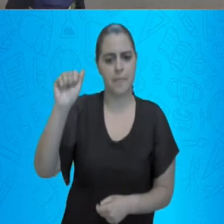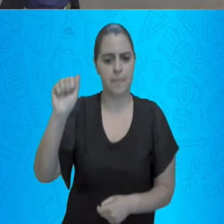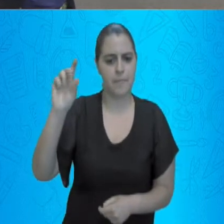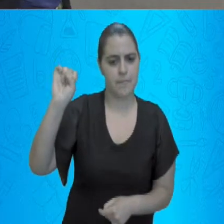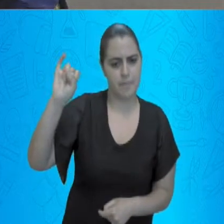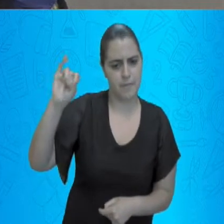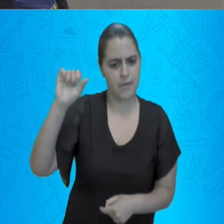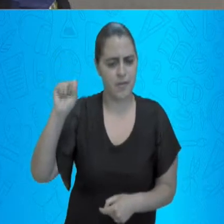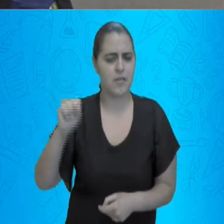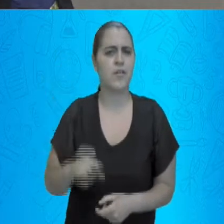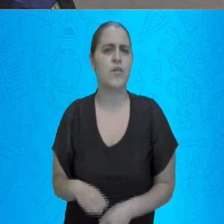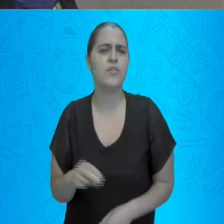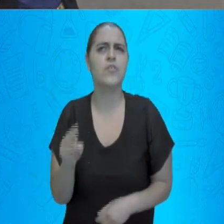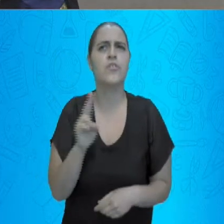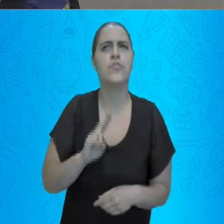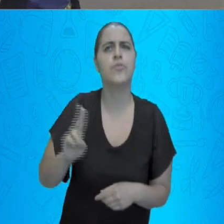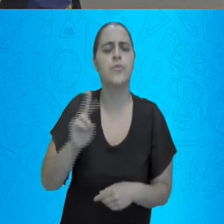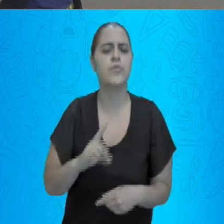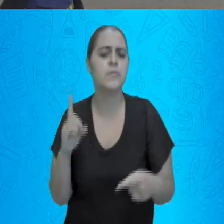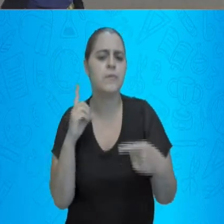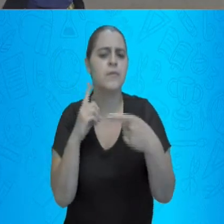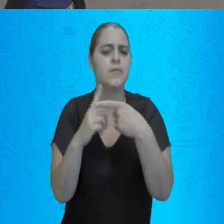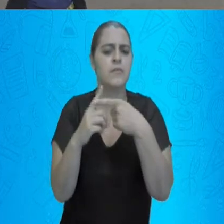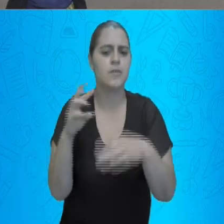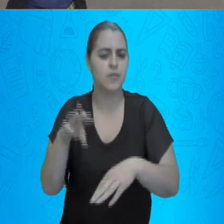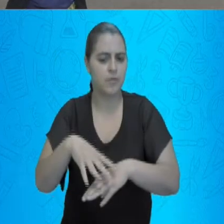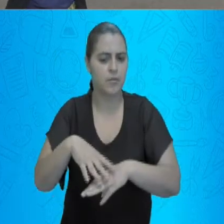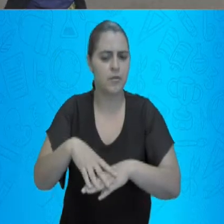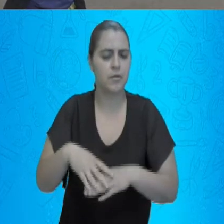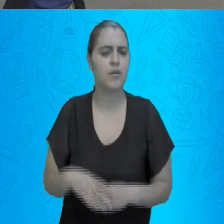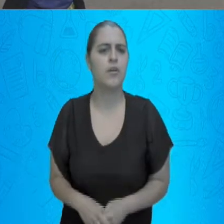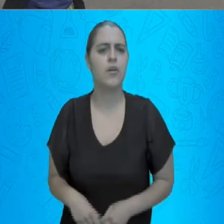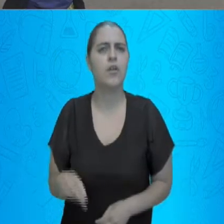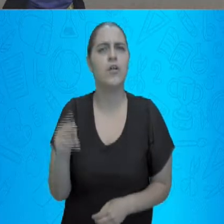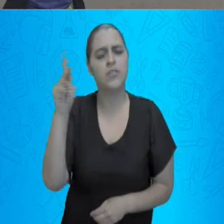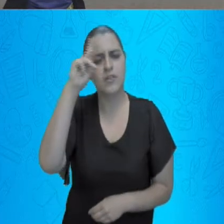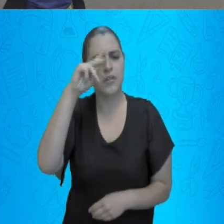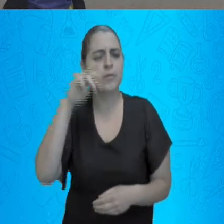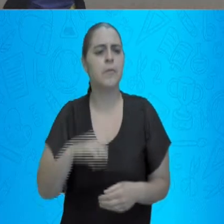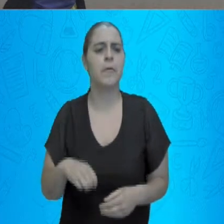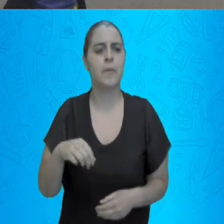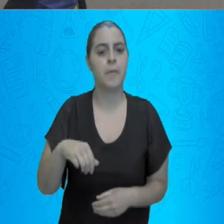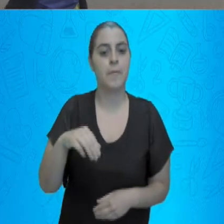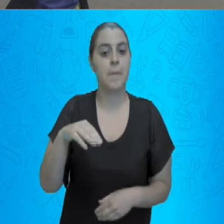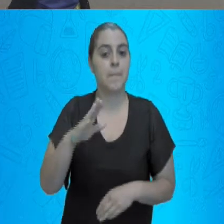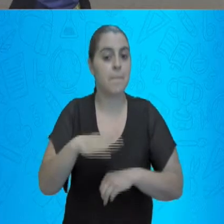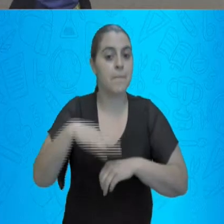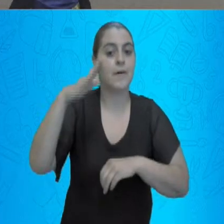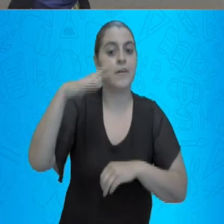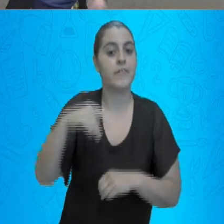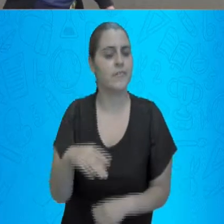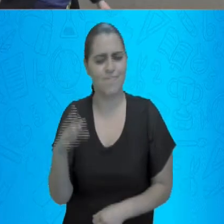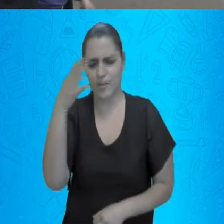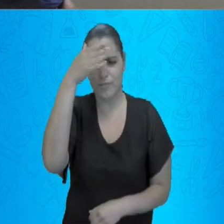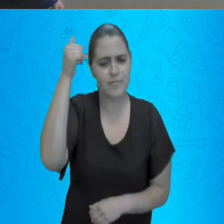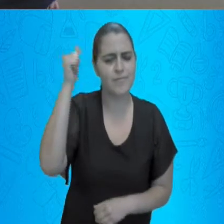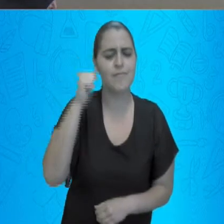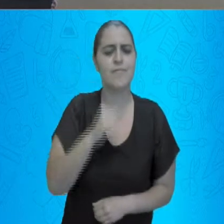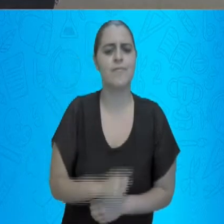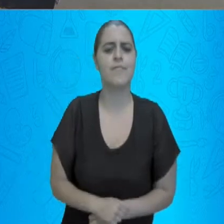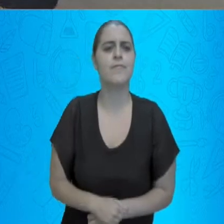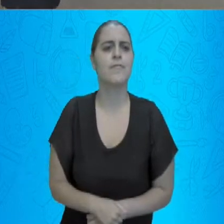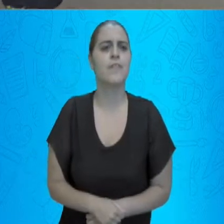numa operação de adição na matemática, esse sinal, nós o lemos como mais. Não se esqueçam.